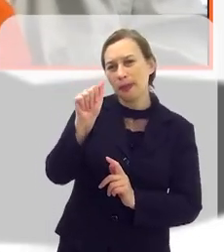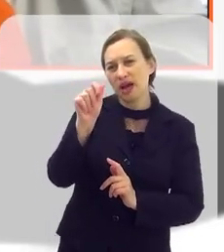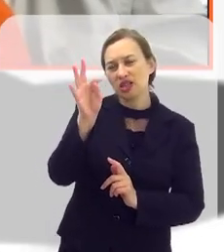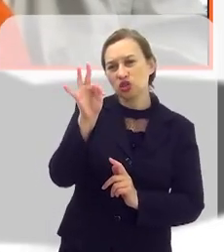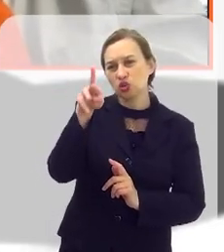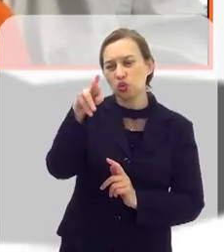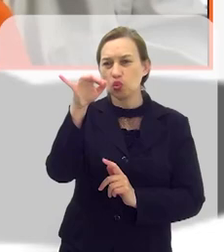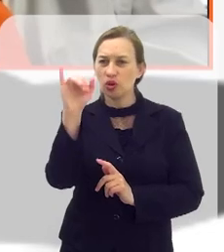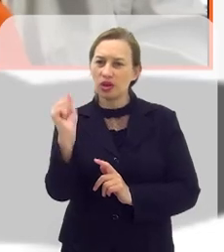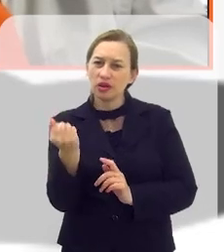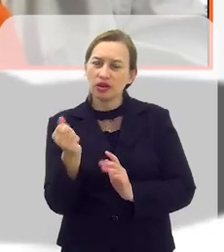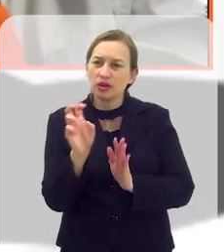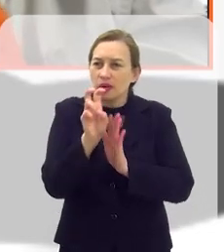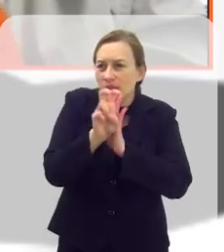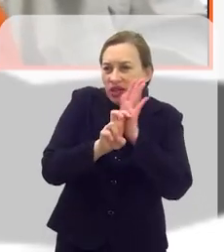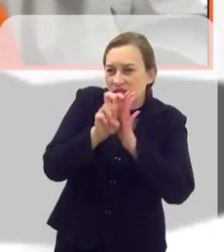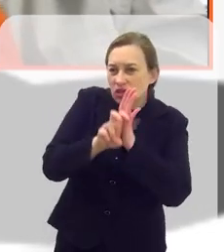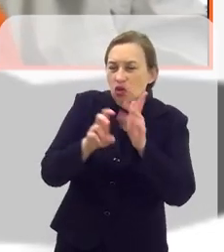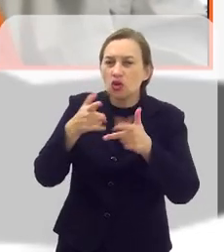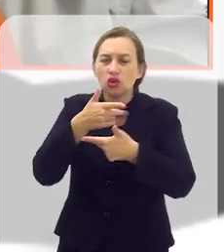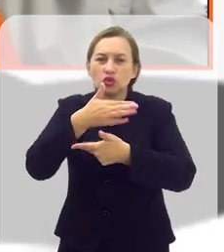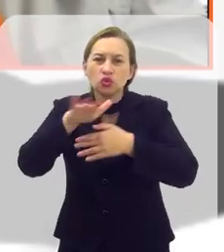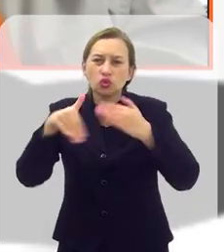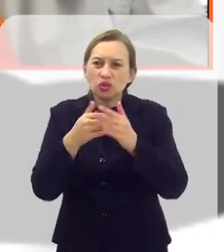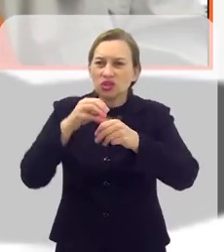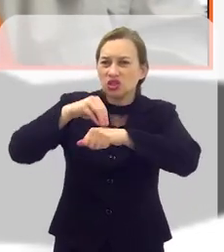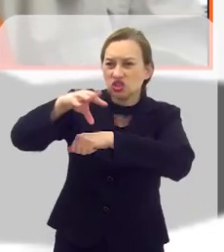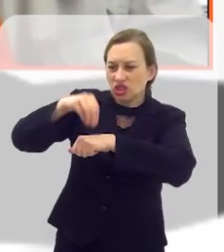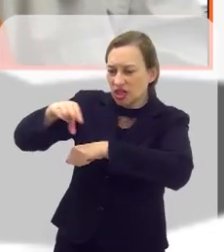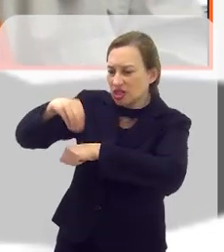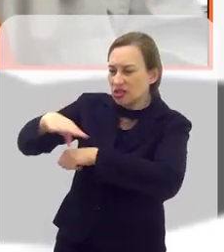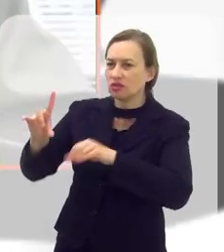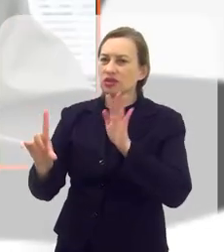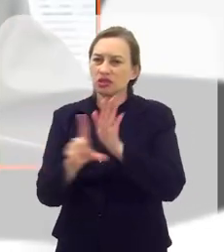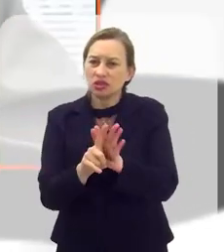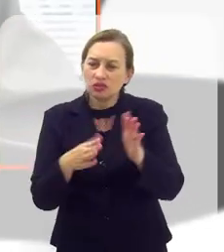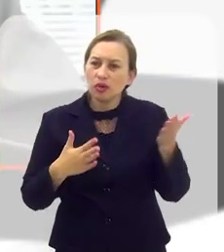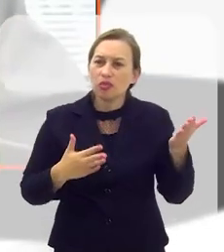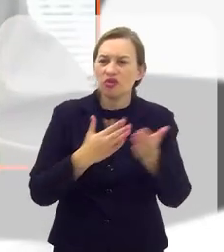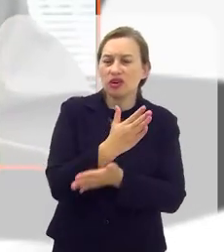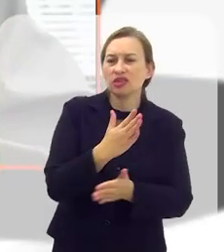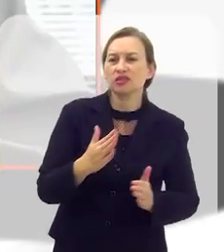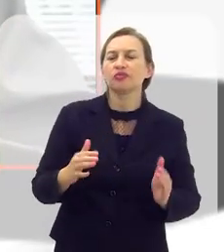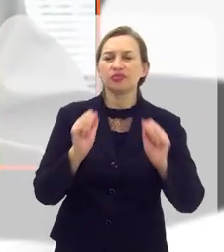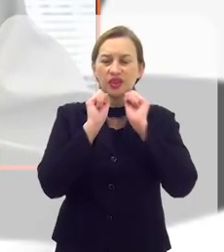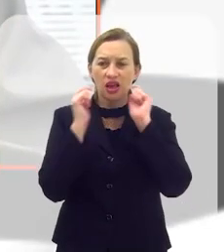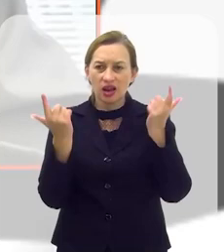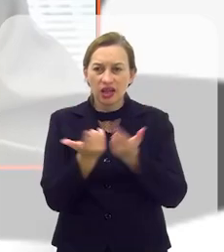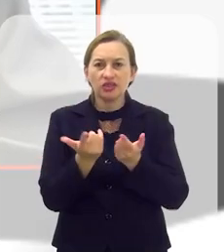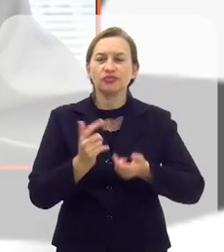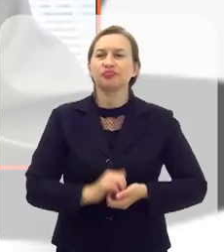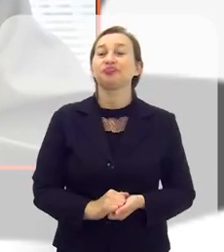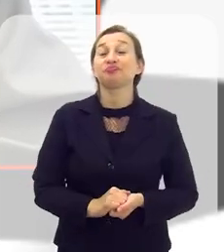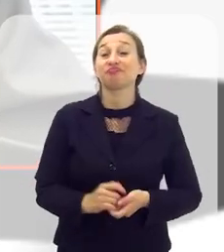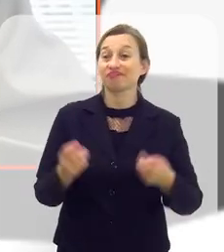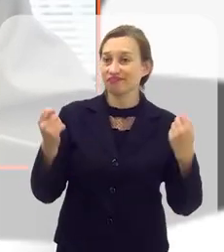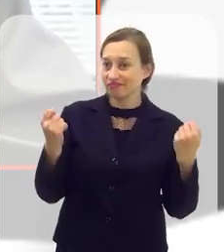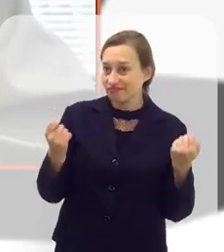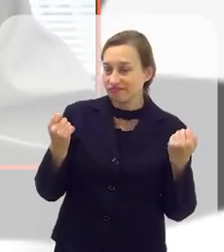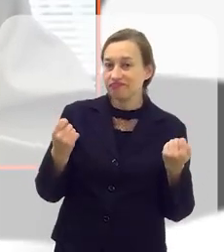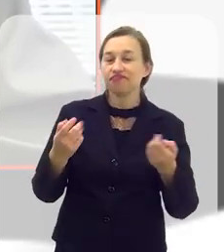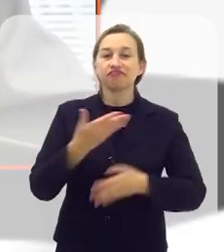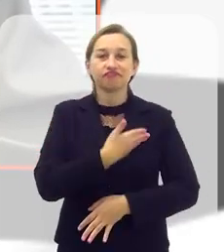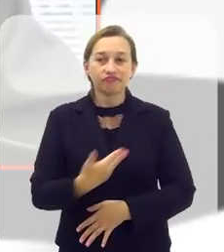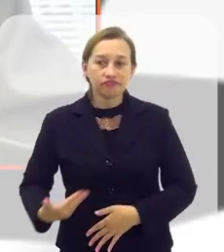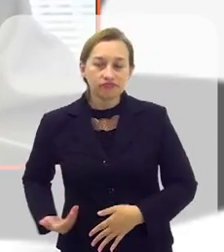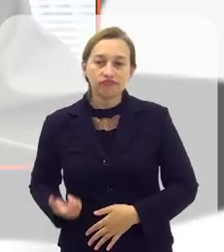Com certeza. Todas essas indicações legislativas que foram aprovadas aqui na casa, espero